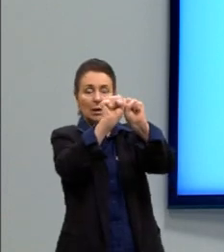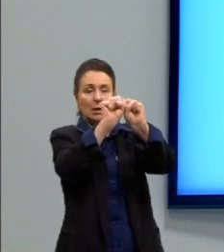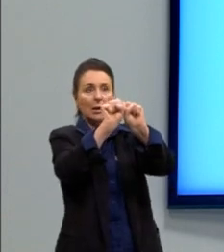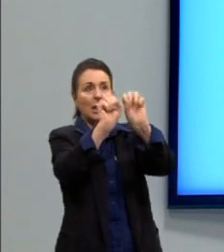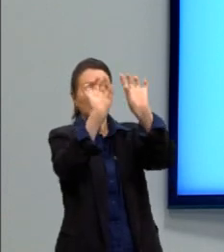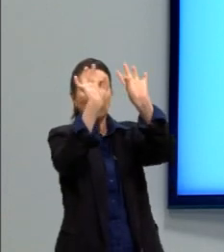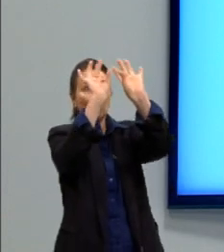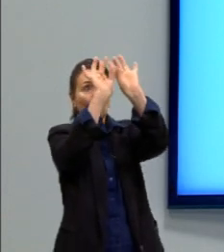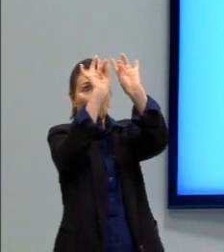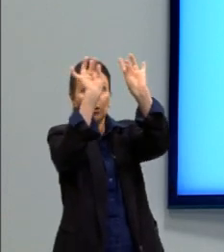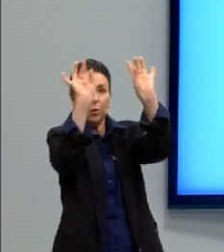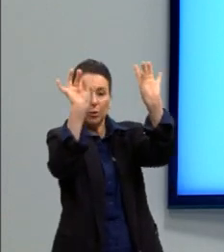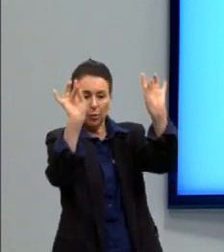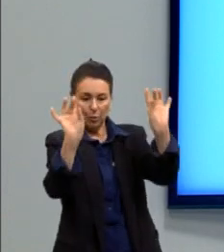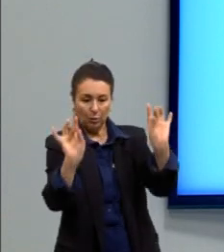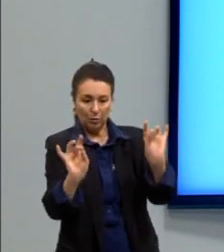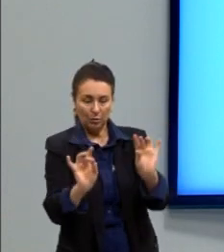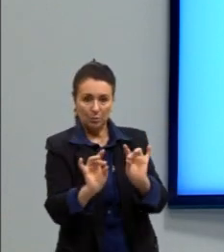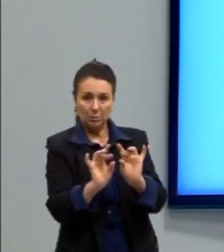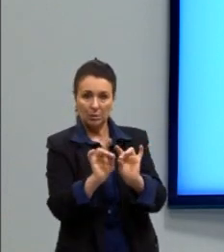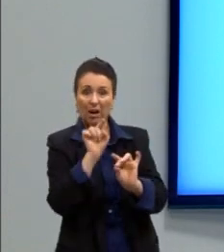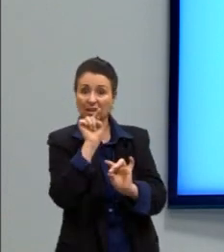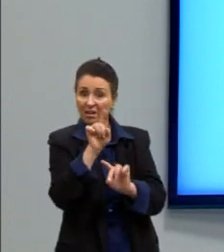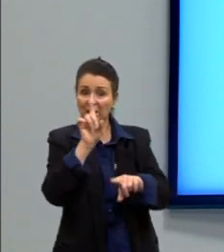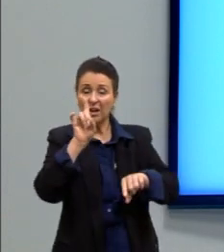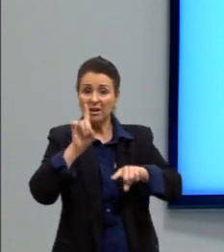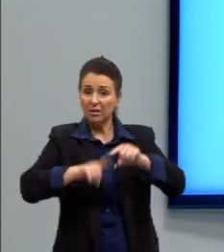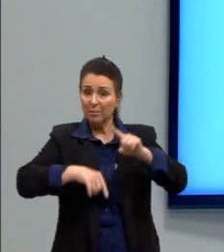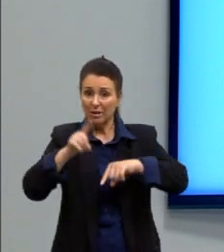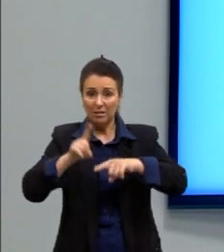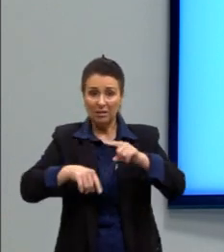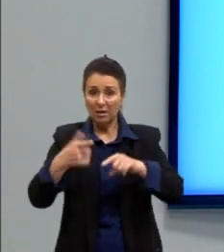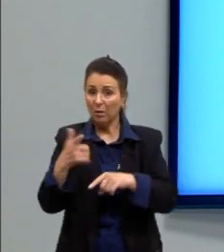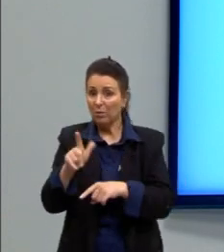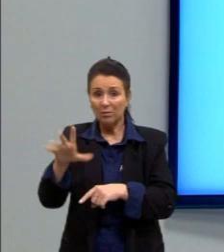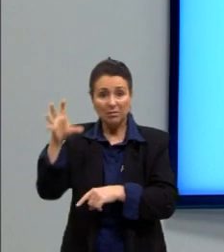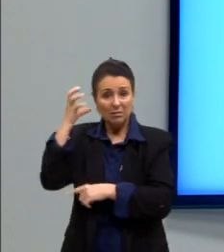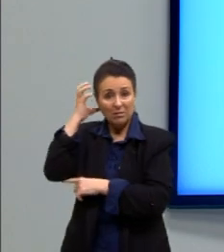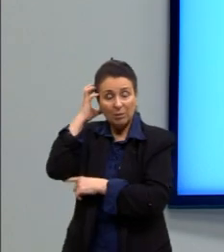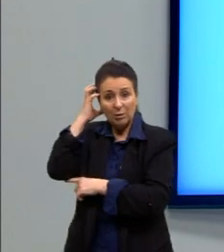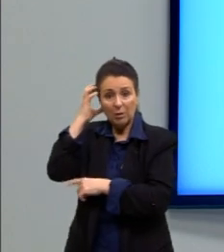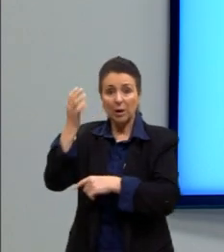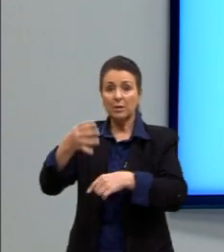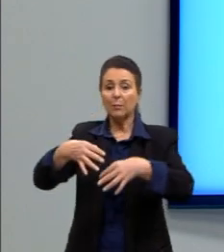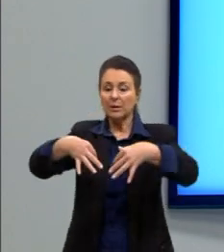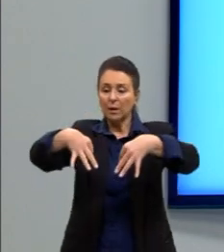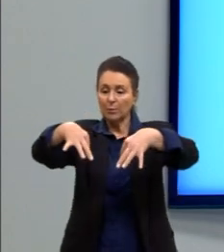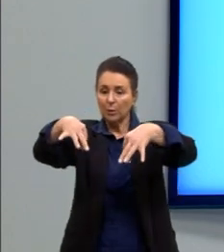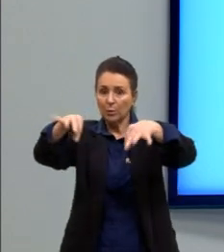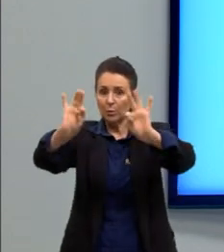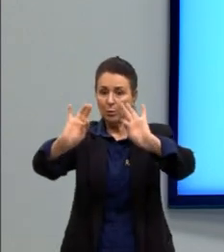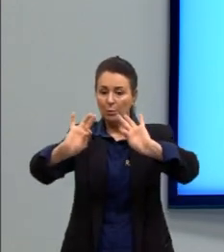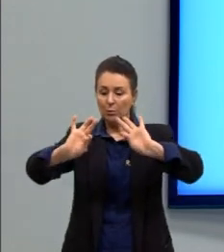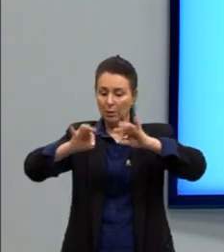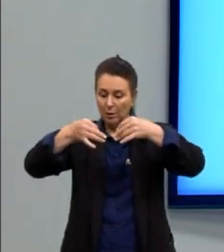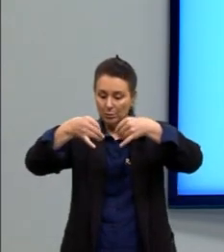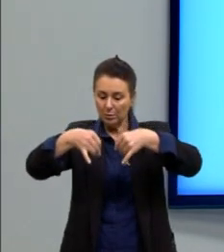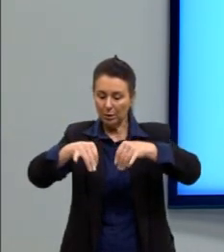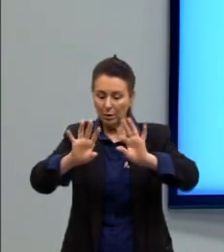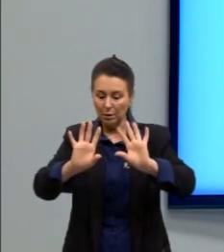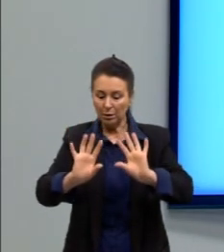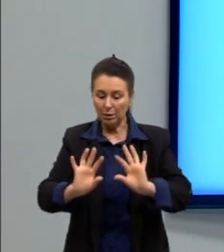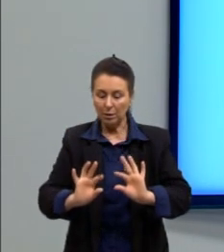por não ser elástica. Ela ressoa menos na verdade. E um lenço deixado cair é flácido demais. Então, esses objetos aqui